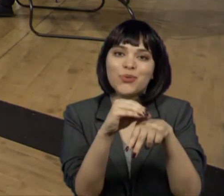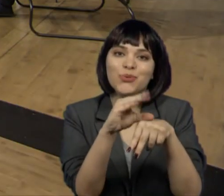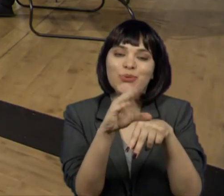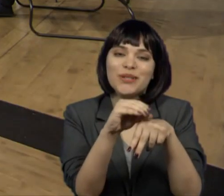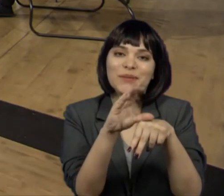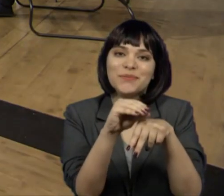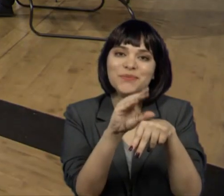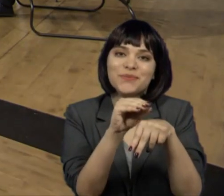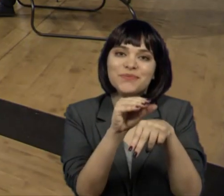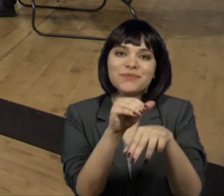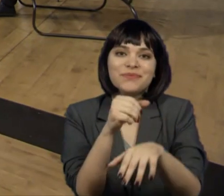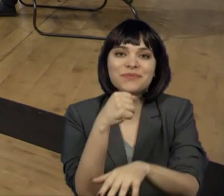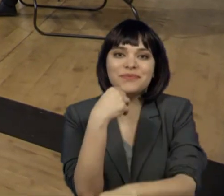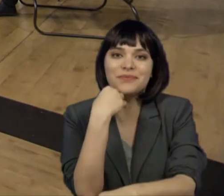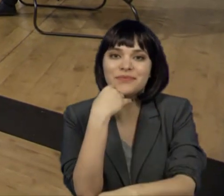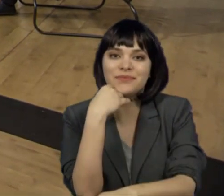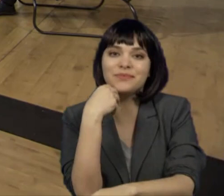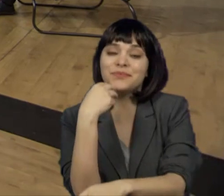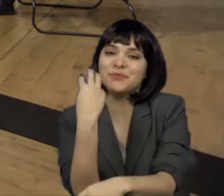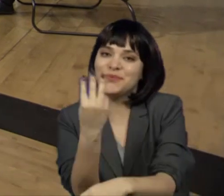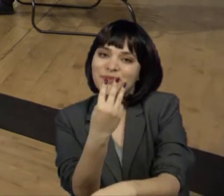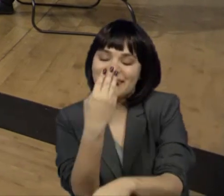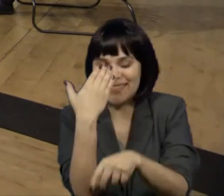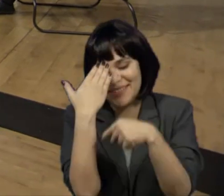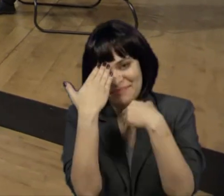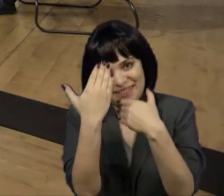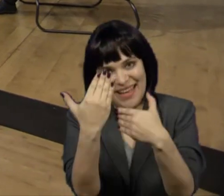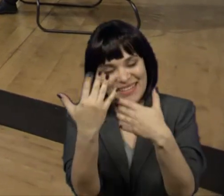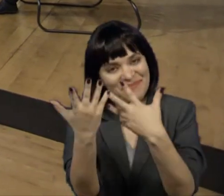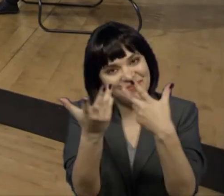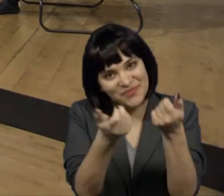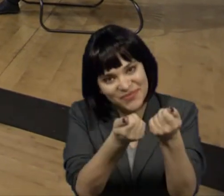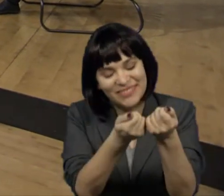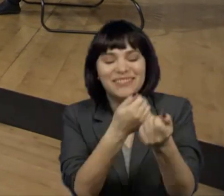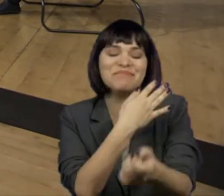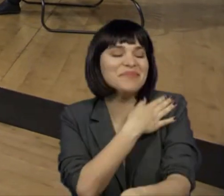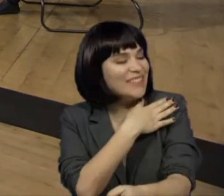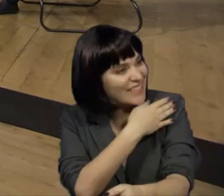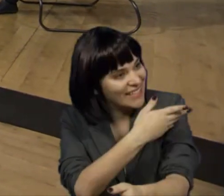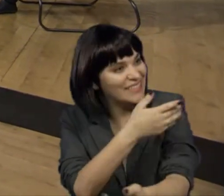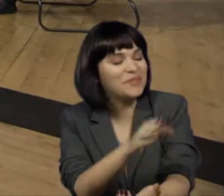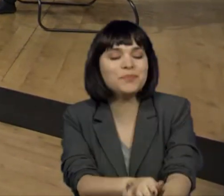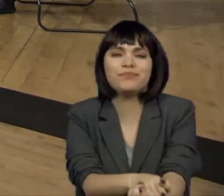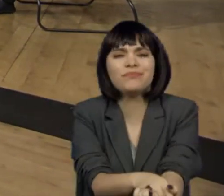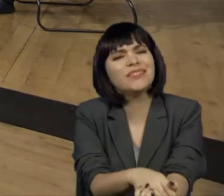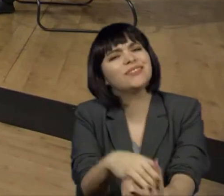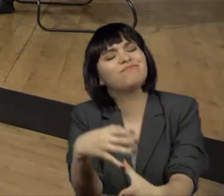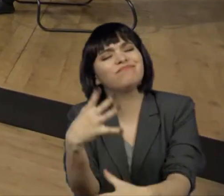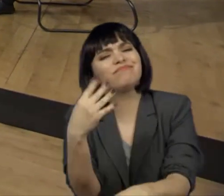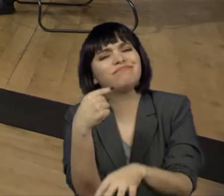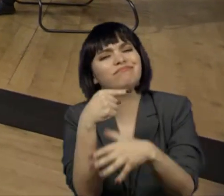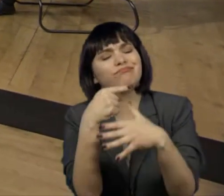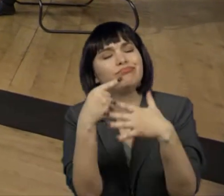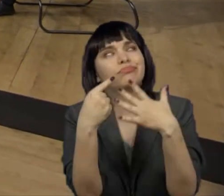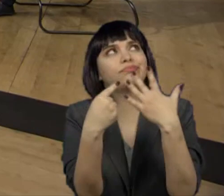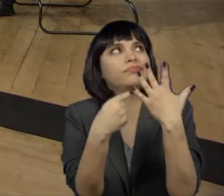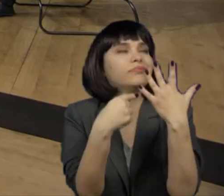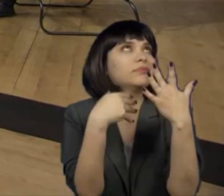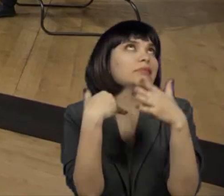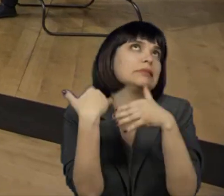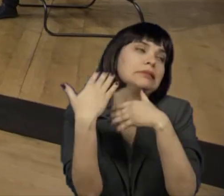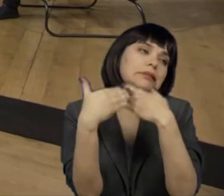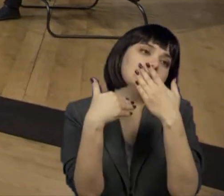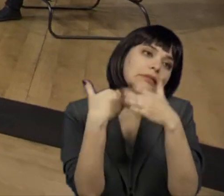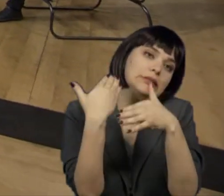Alan, Jairo, muito obrigada por estarem aqui hoje com a gente. É um prazer. São tantas as questões há tanto